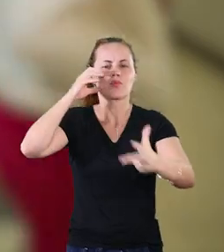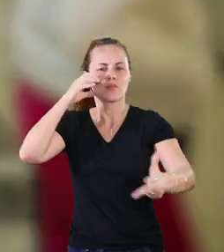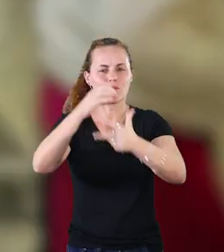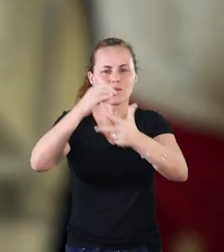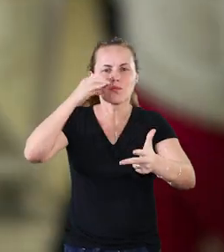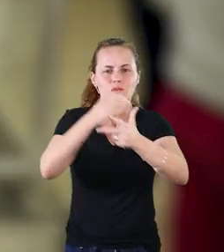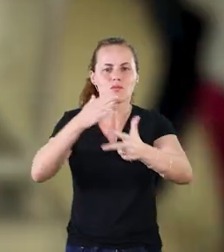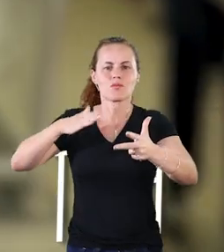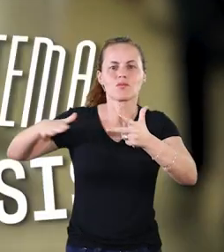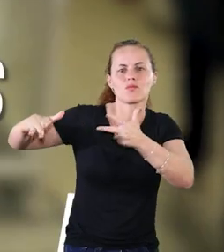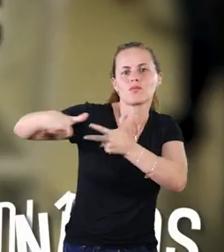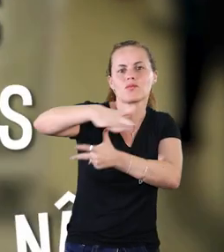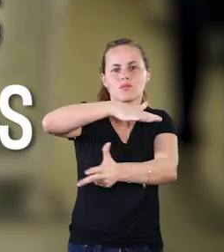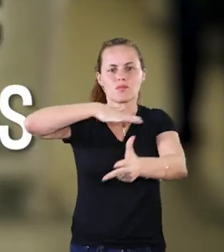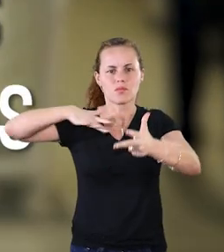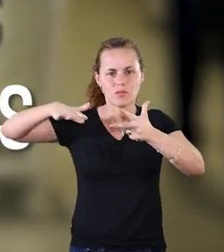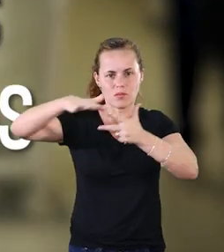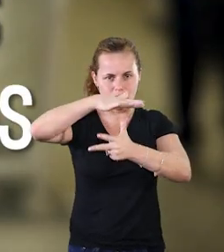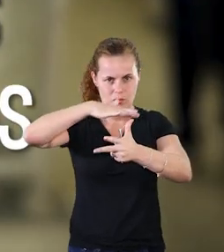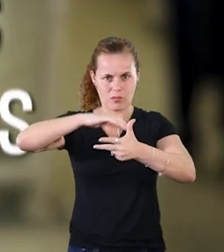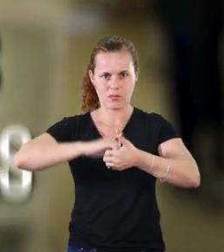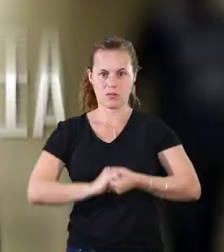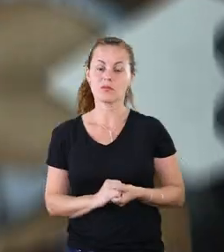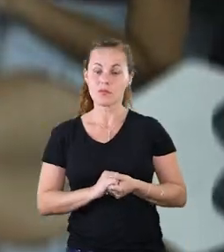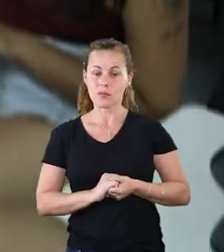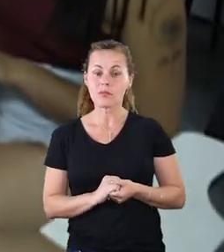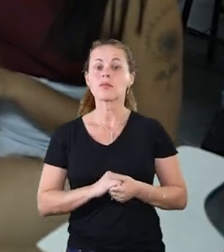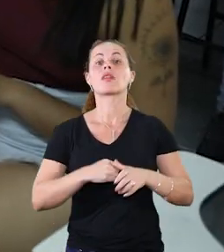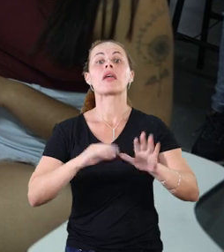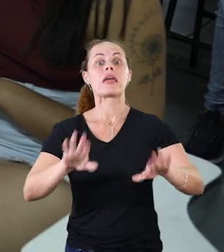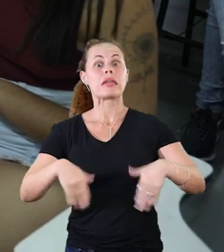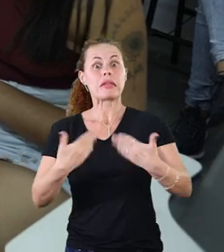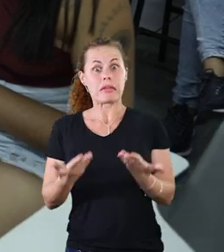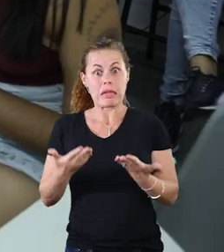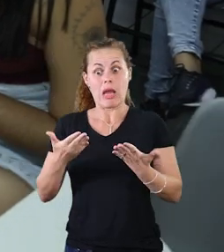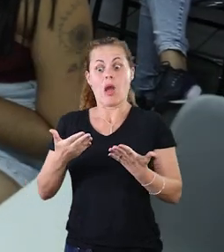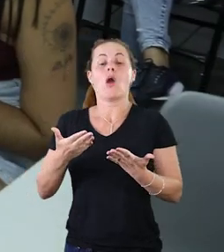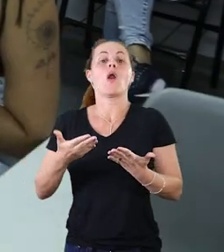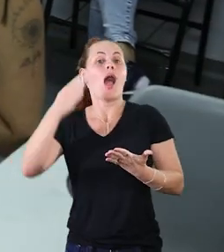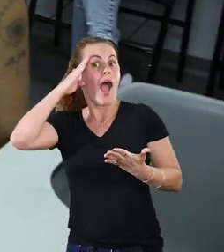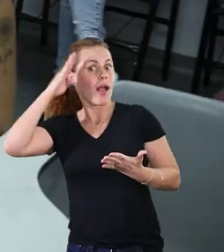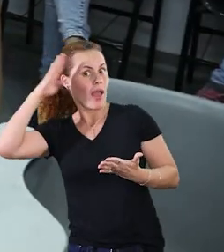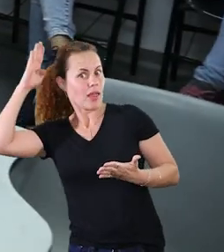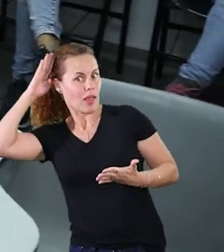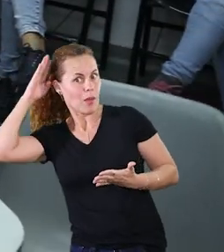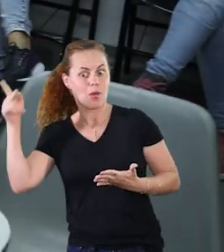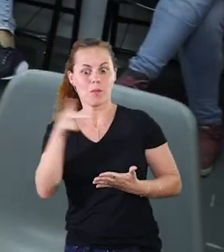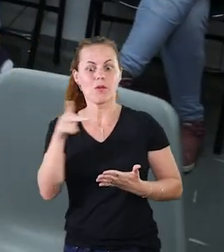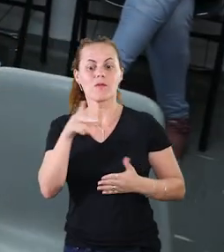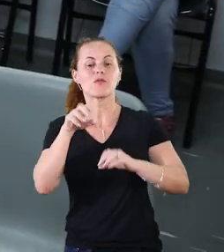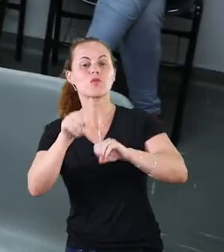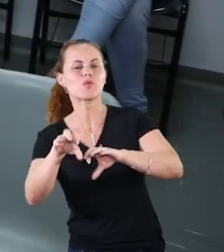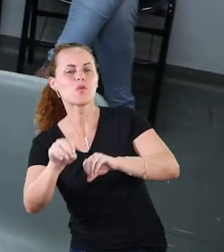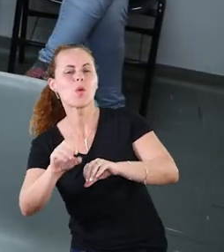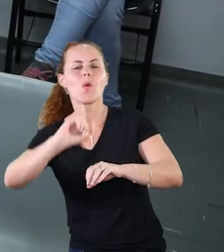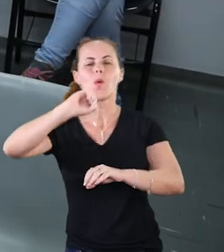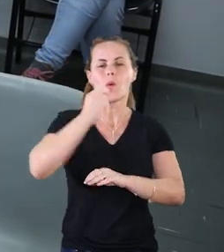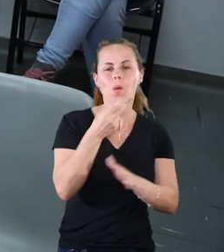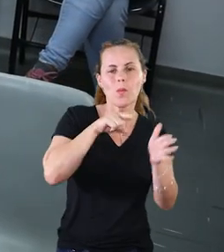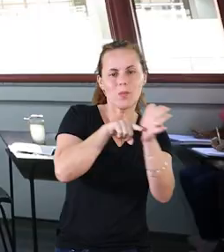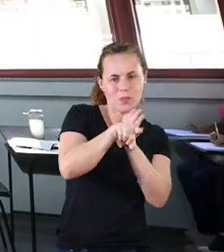topologia e sistemas dinâmicos. Além da carreira acadêmica, como docente ou